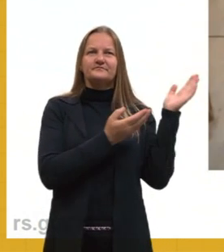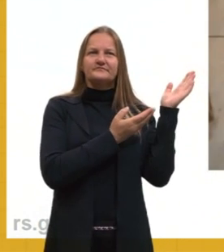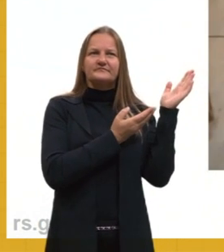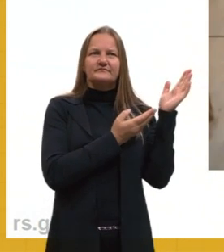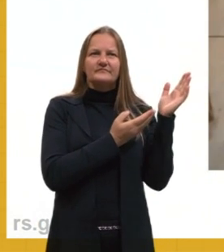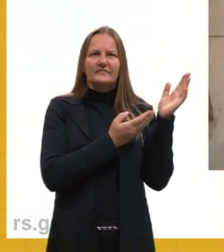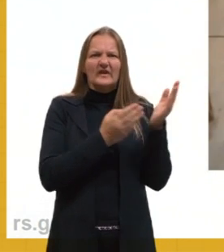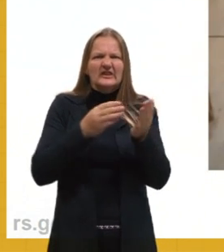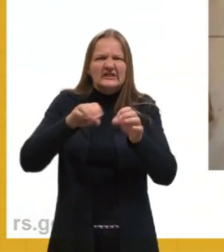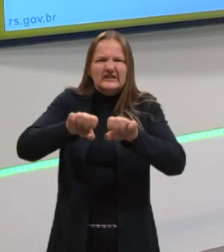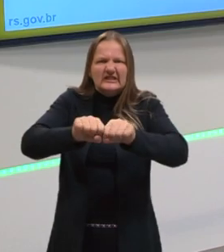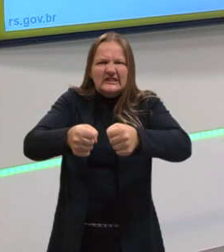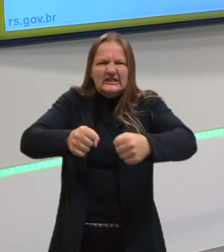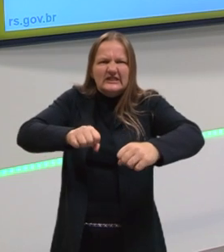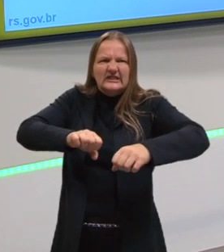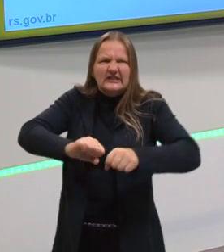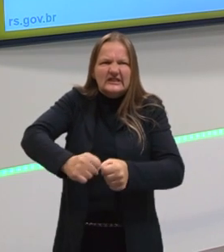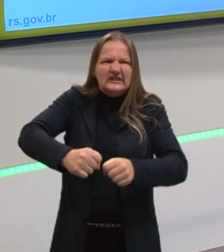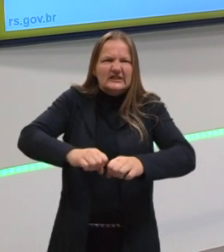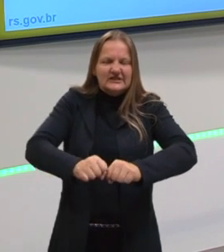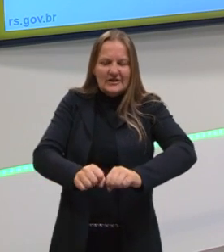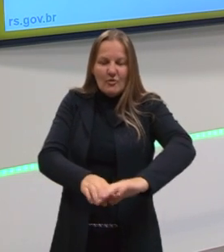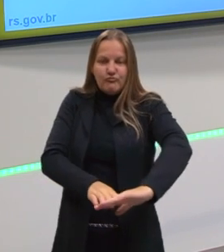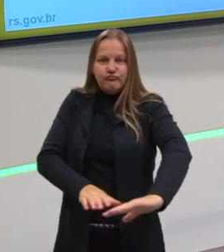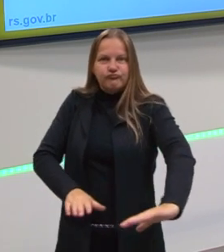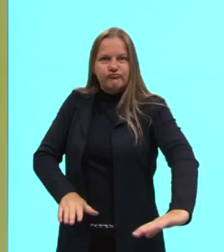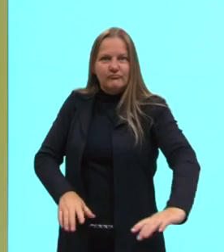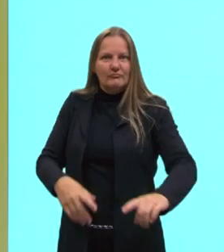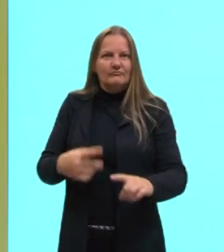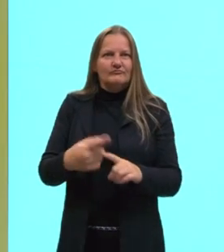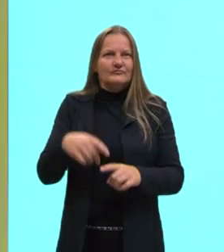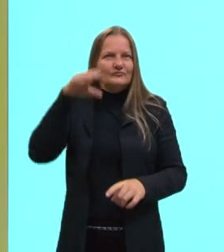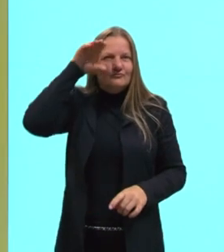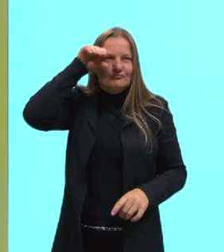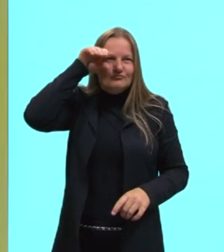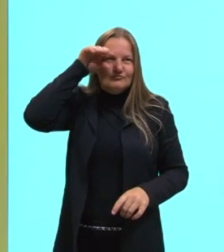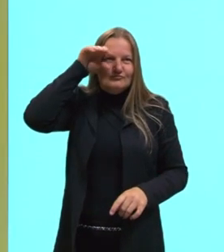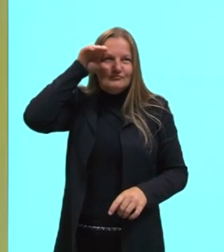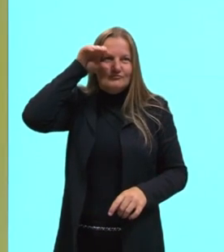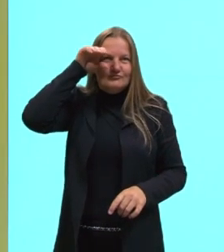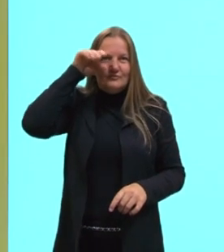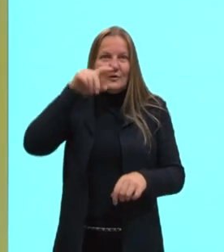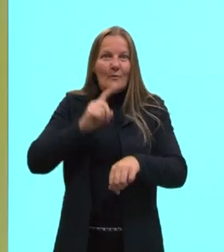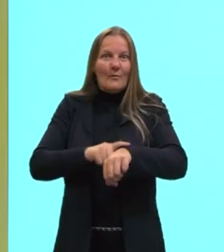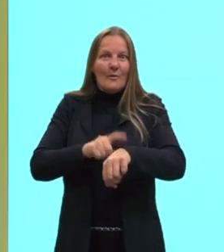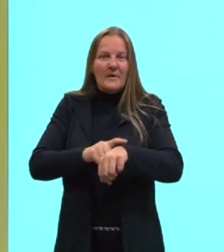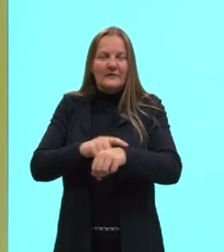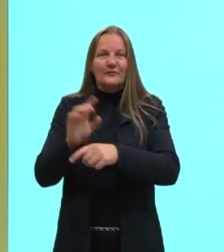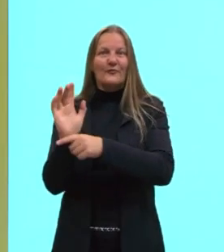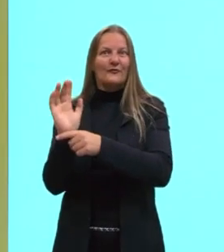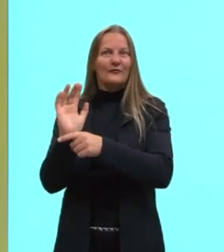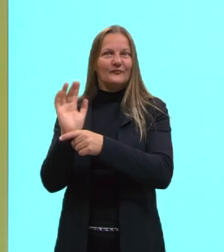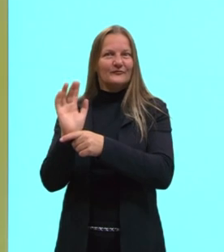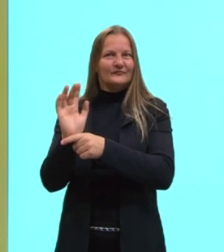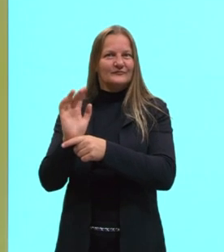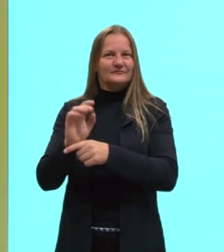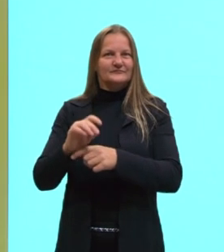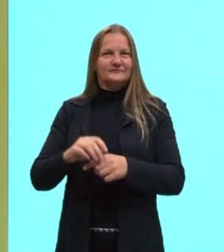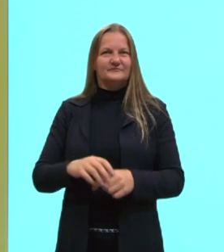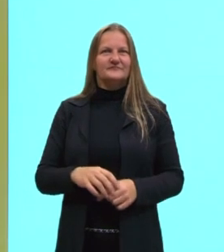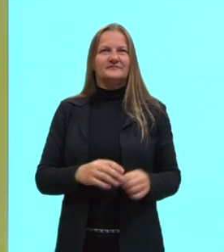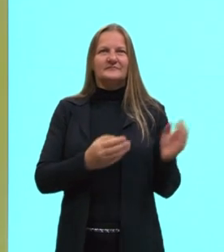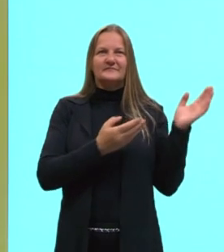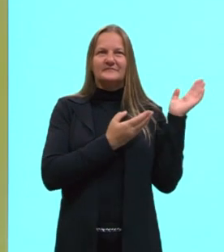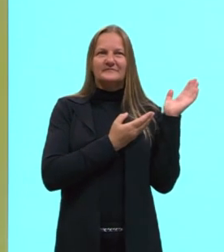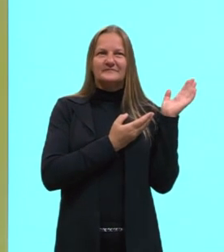rachaduras que aconteceram no piso. E é possível observar, no momento, essas rachaduras acontecendo. Então, aqui nesse